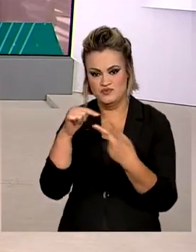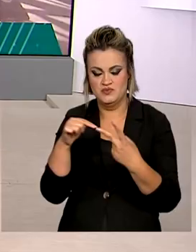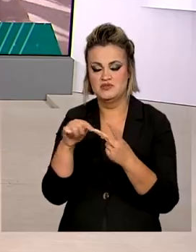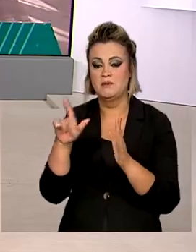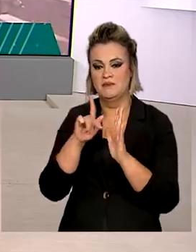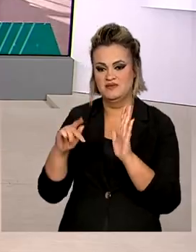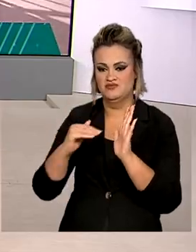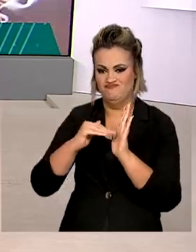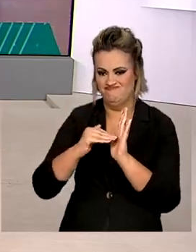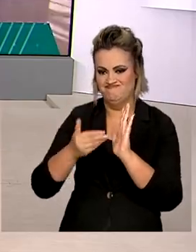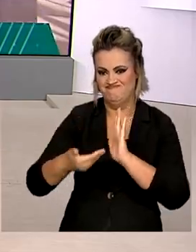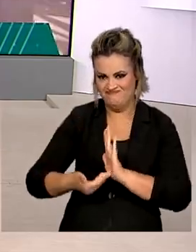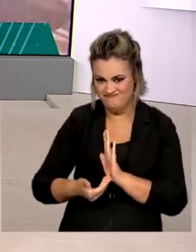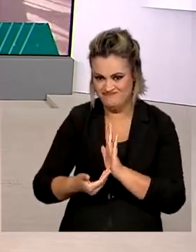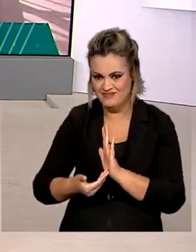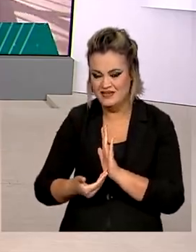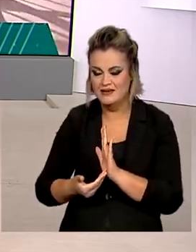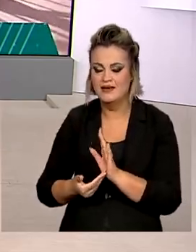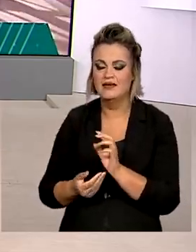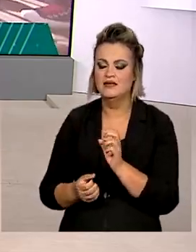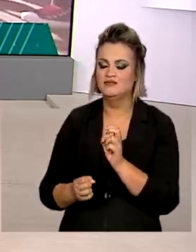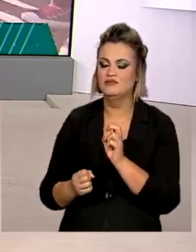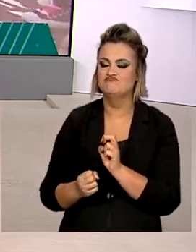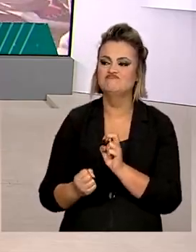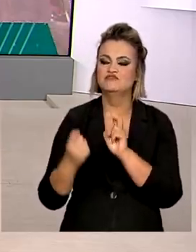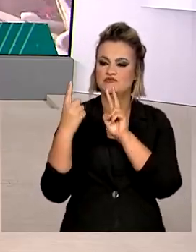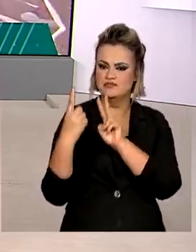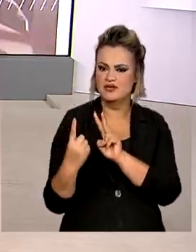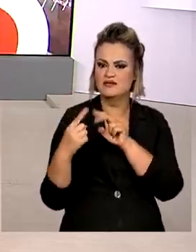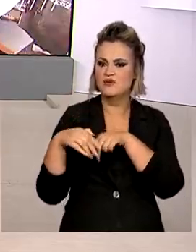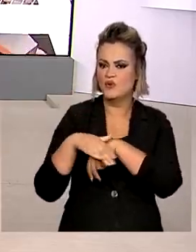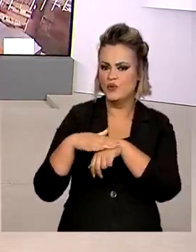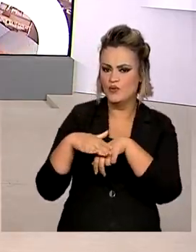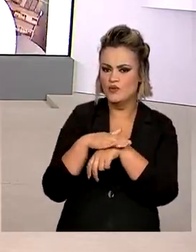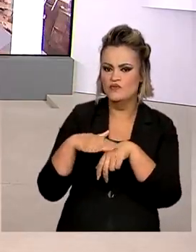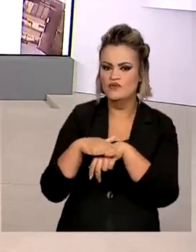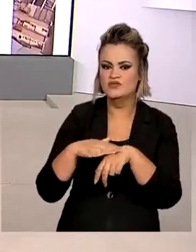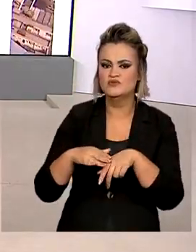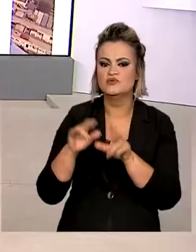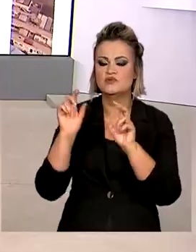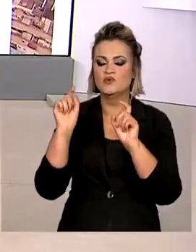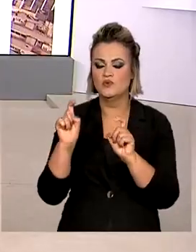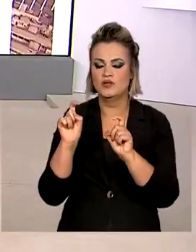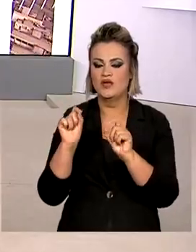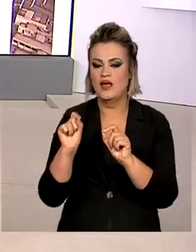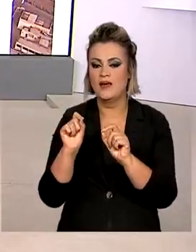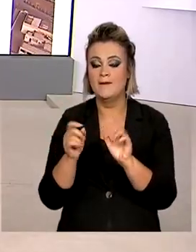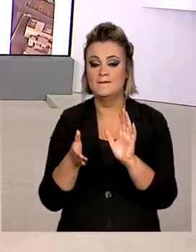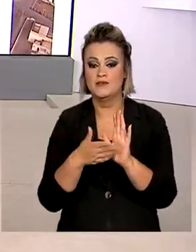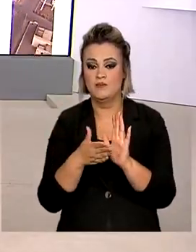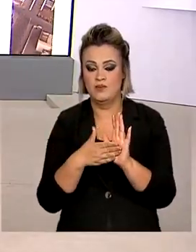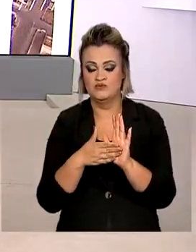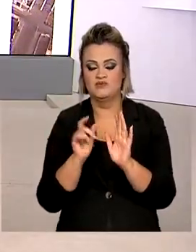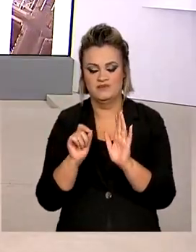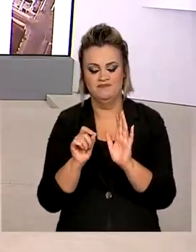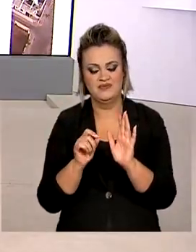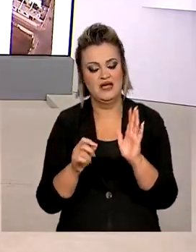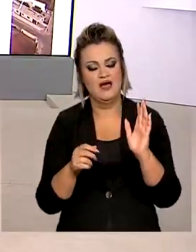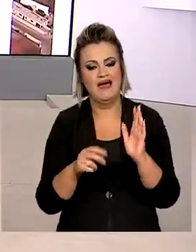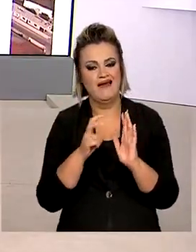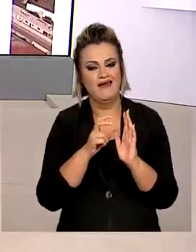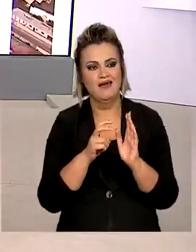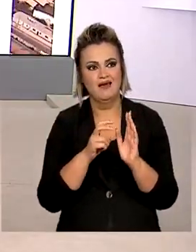Silva, se reuniu com o presidente da Câmara, Arthur Lira, e do Senado, Rodrigo Pacheco. Lula tratou da proposta de emenda à